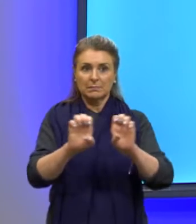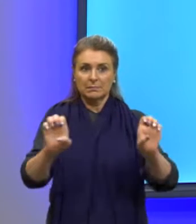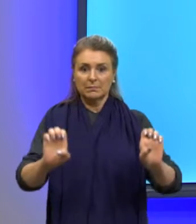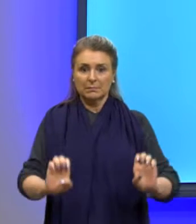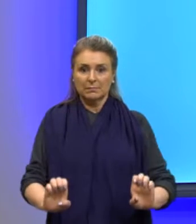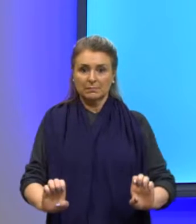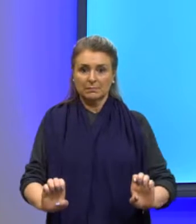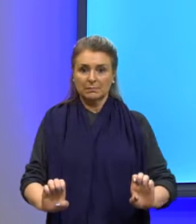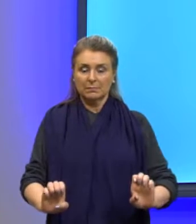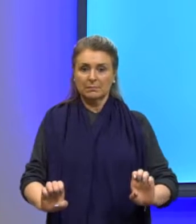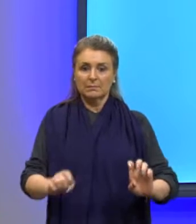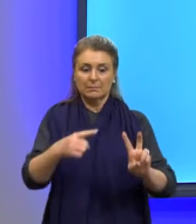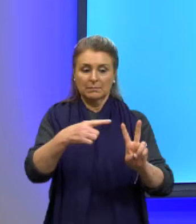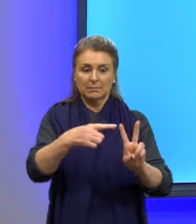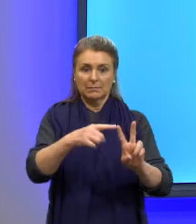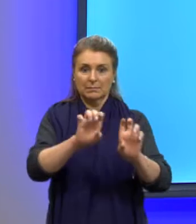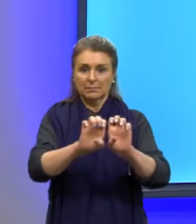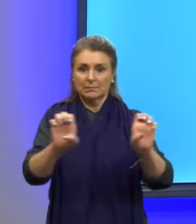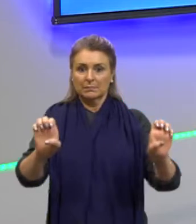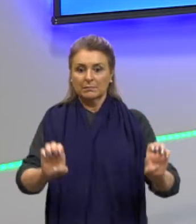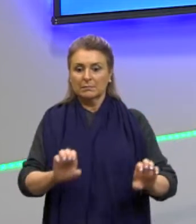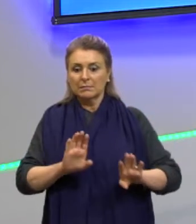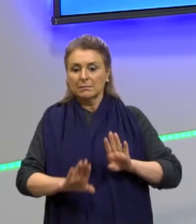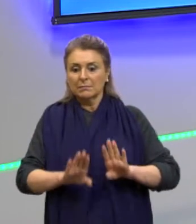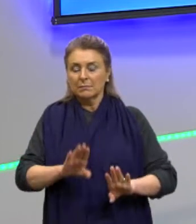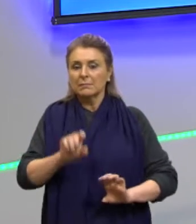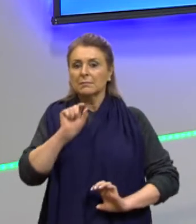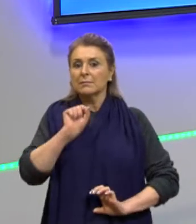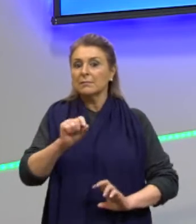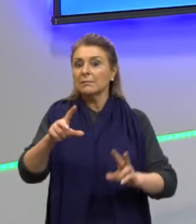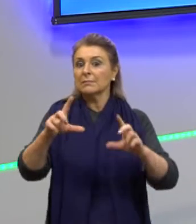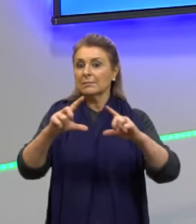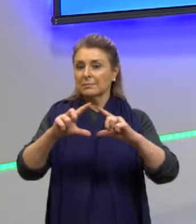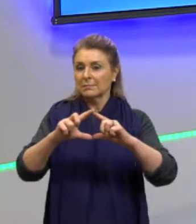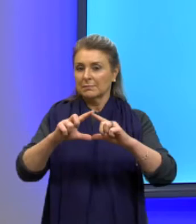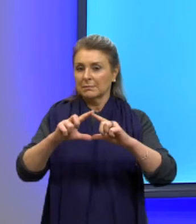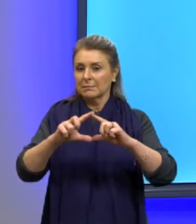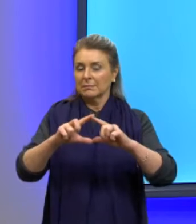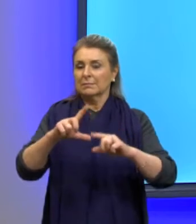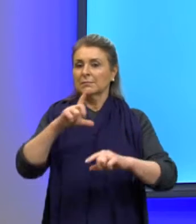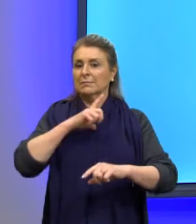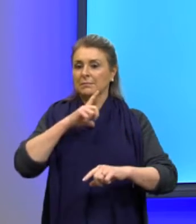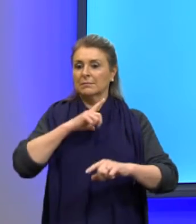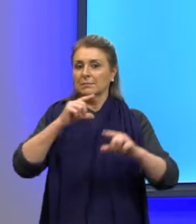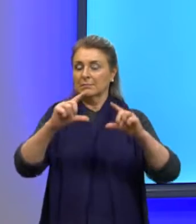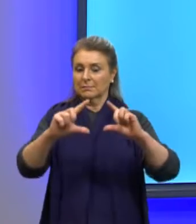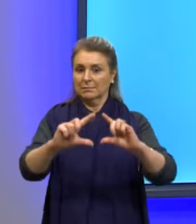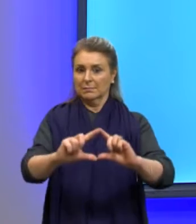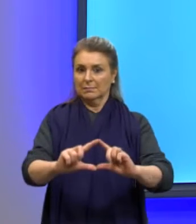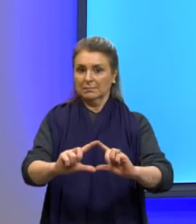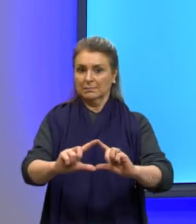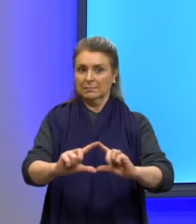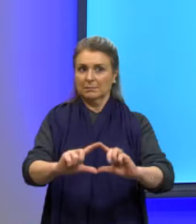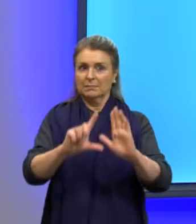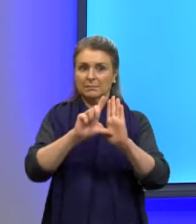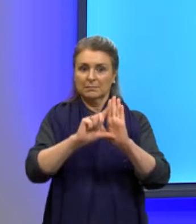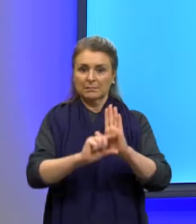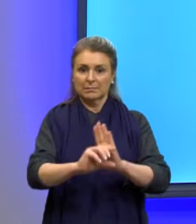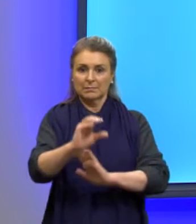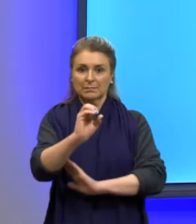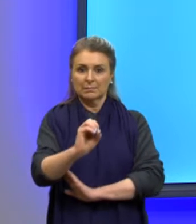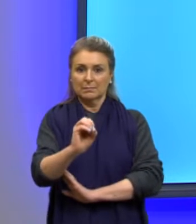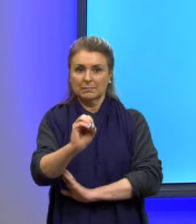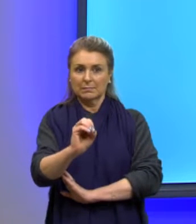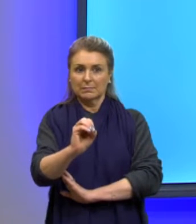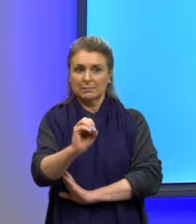As raízes da equação vão depender de quem? Do delta. Se eu tenho um delta menor do que zero,